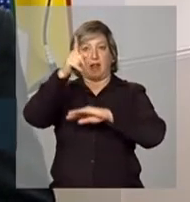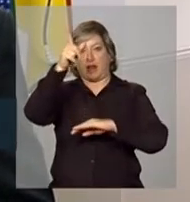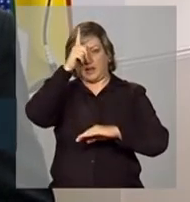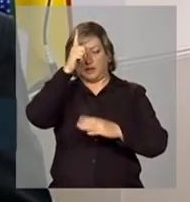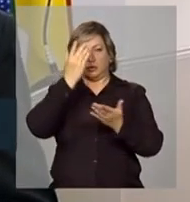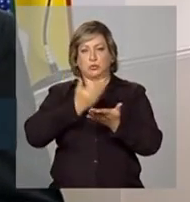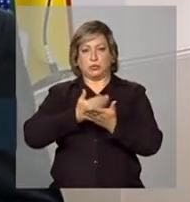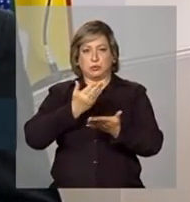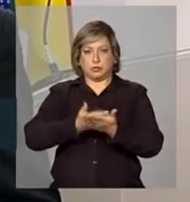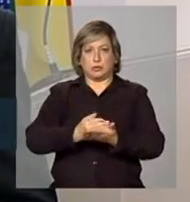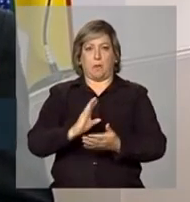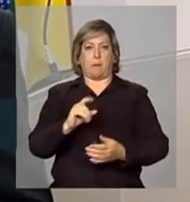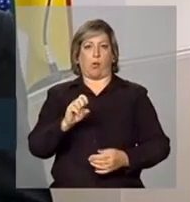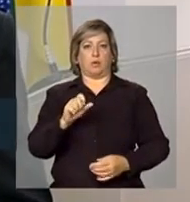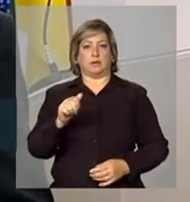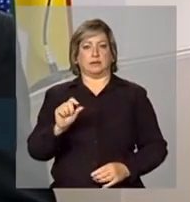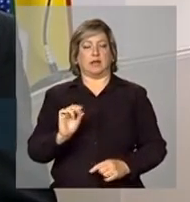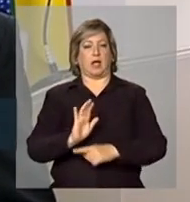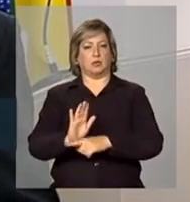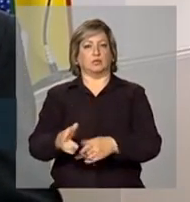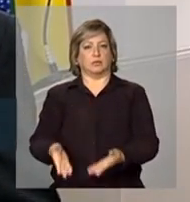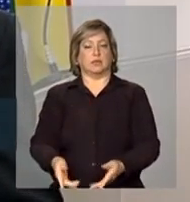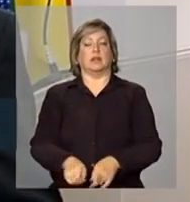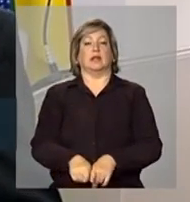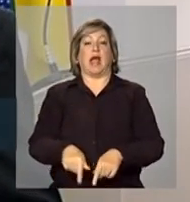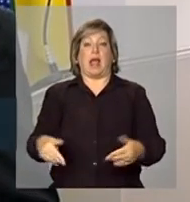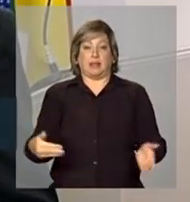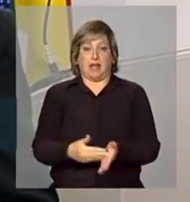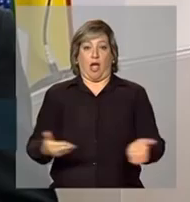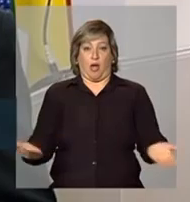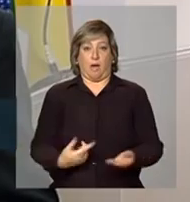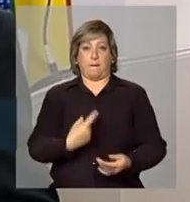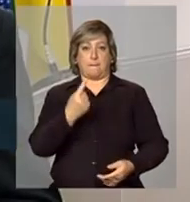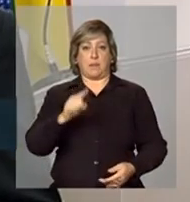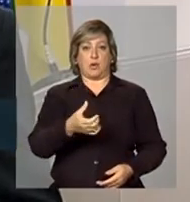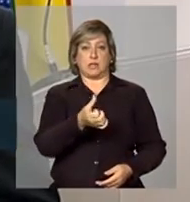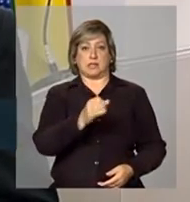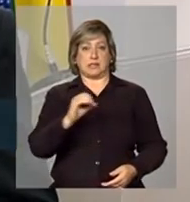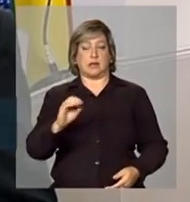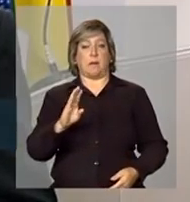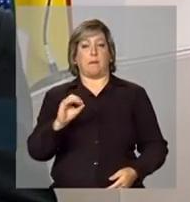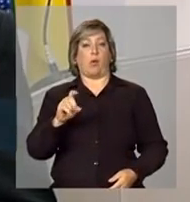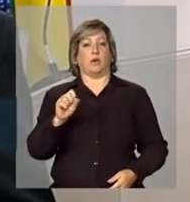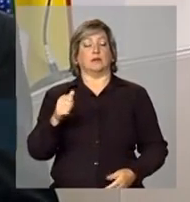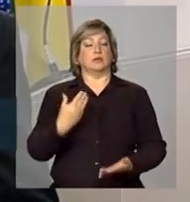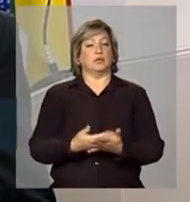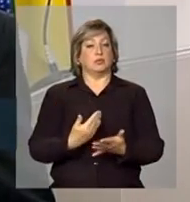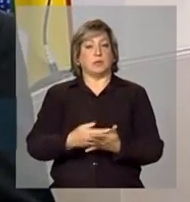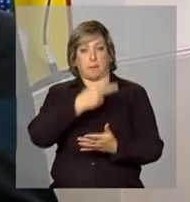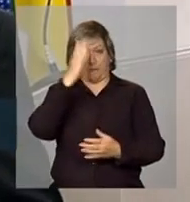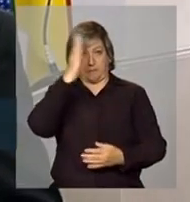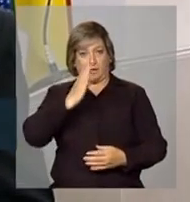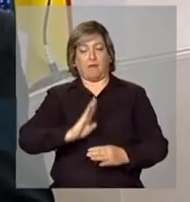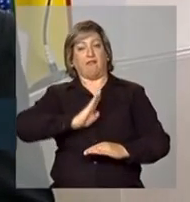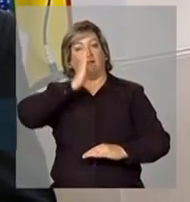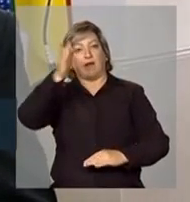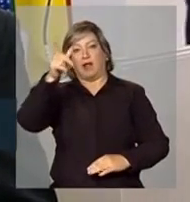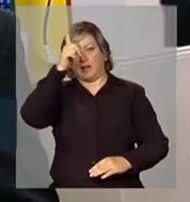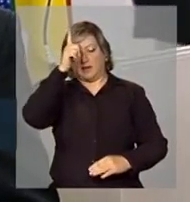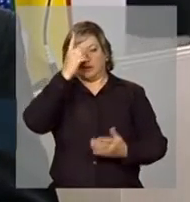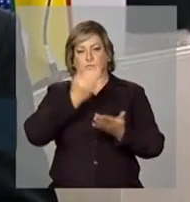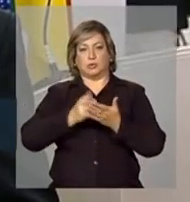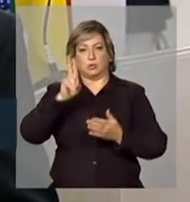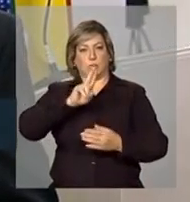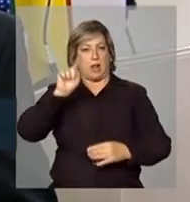bolsas de estudo. Até agora, já foram implementadas 1.614 bolsas de estudo para que brasileiros estudem em